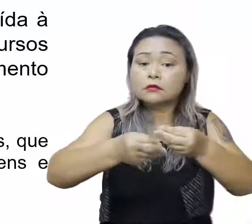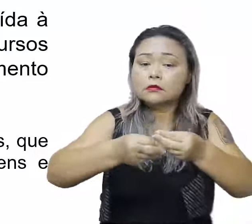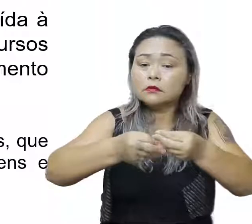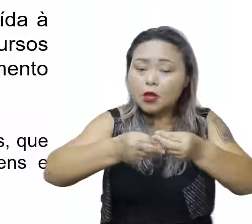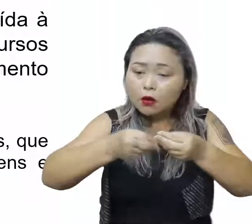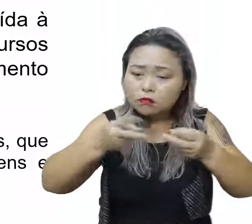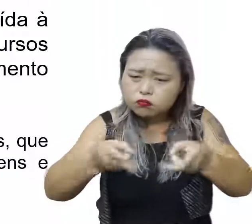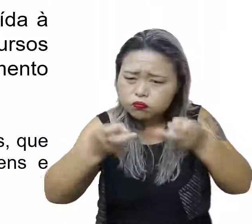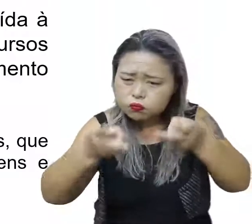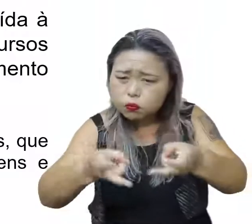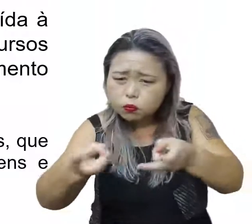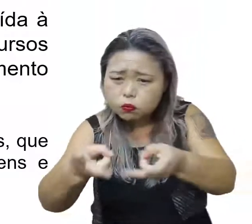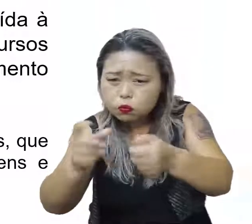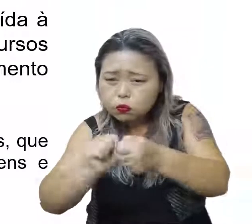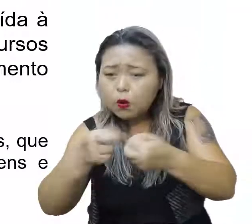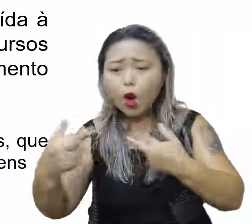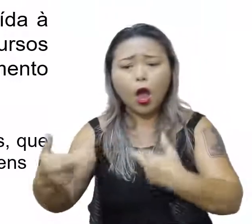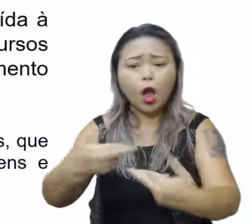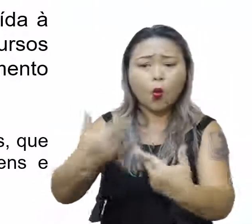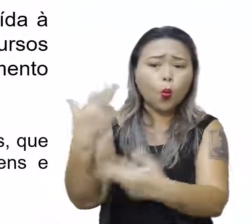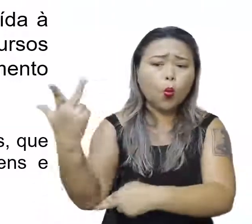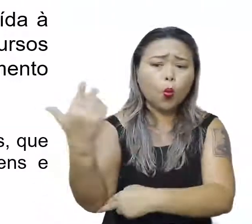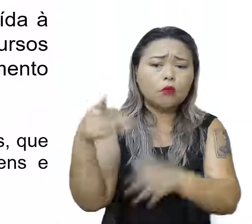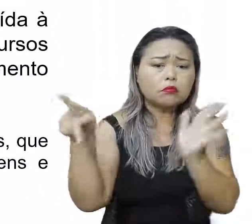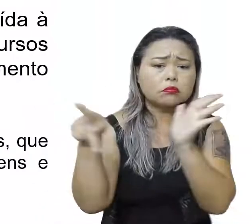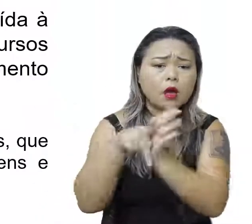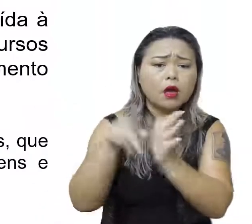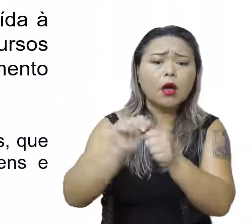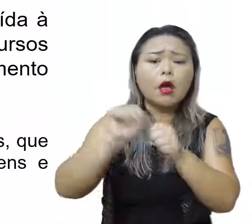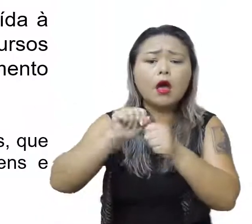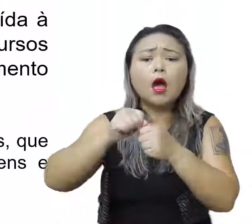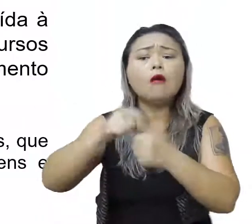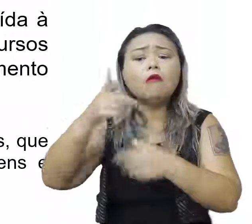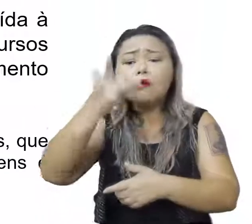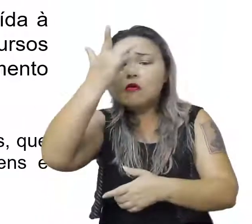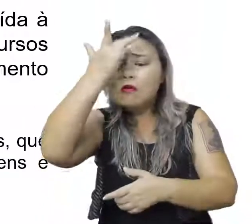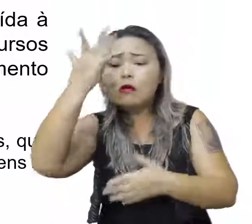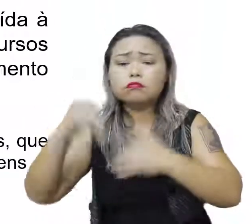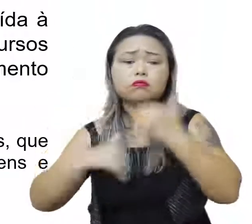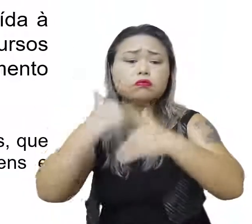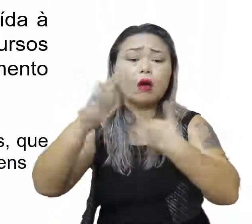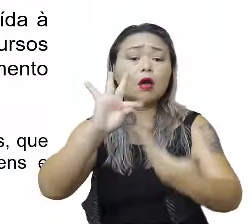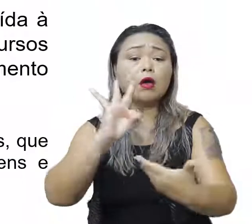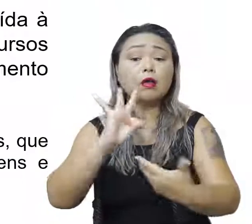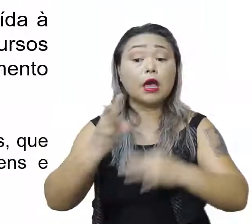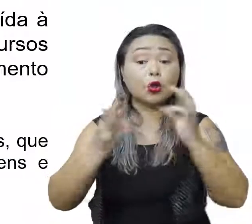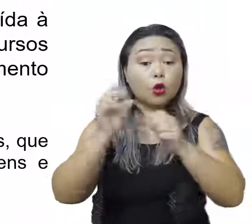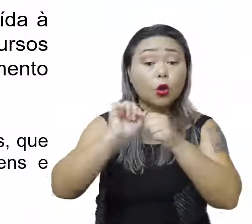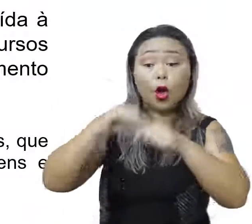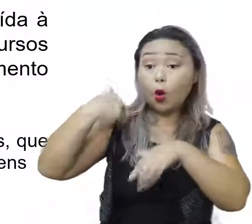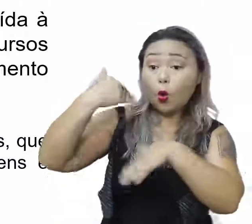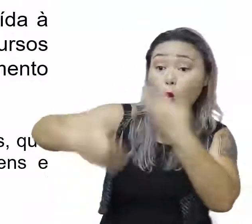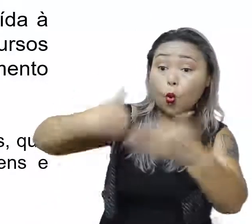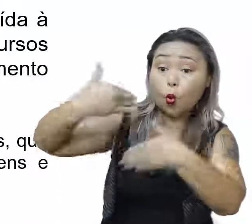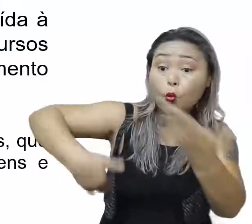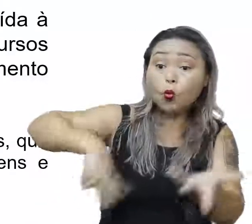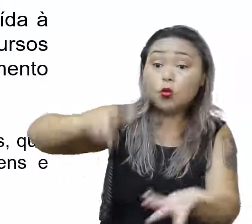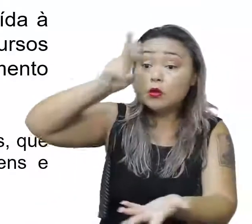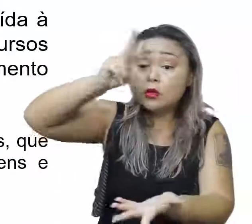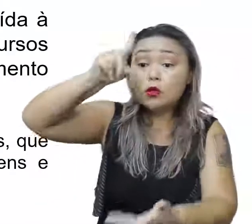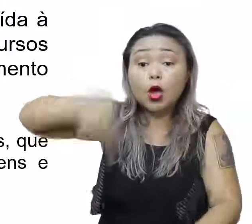intensificação da exploração de recursos naturais facilitada pelo desenvolvimento tecnológico ao longo da história é, ó,